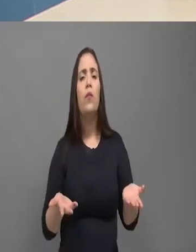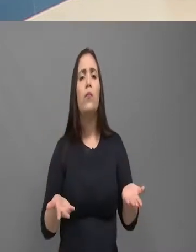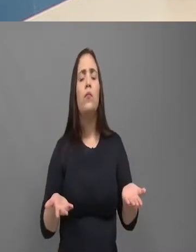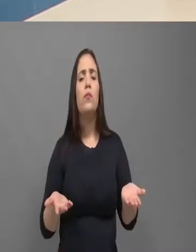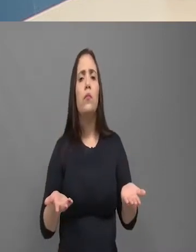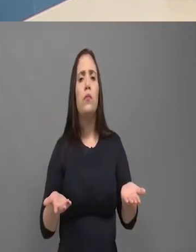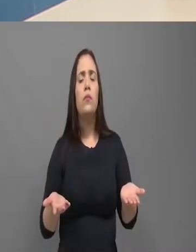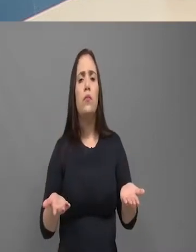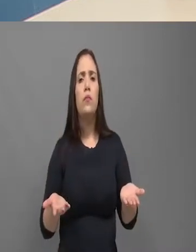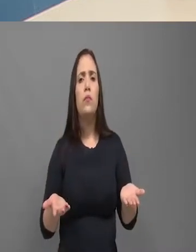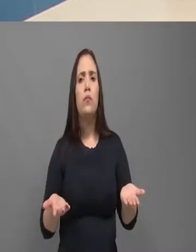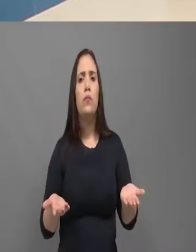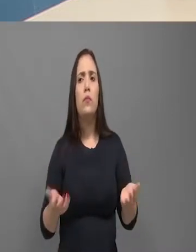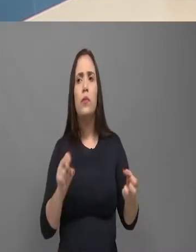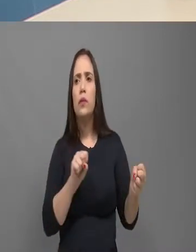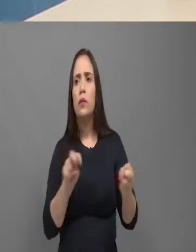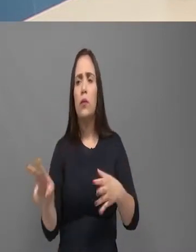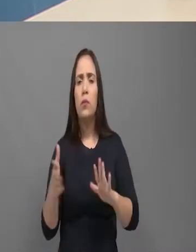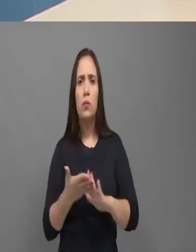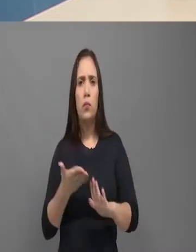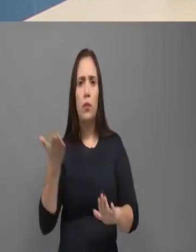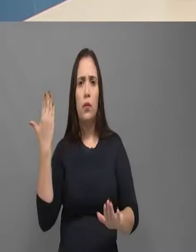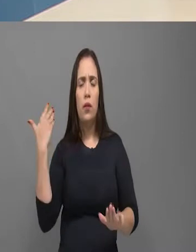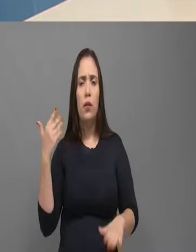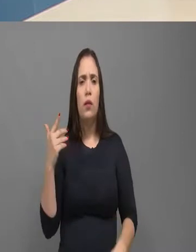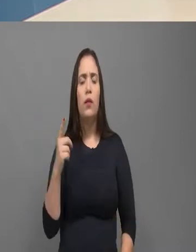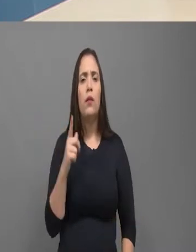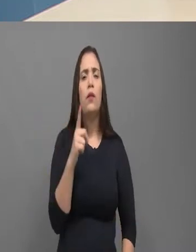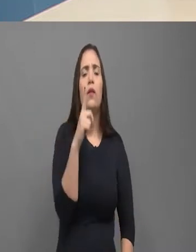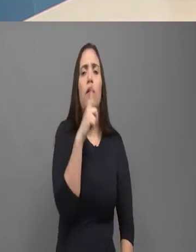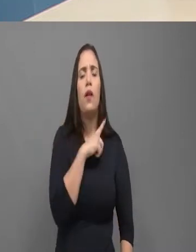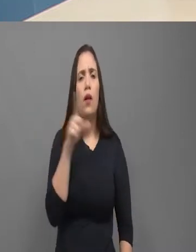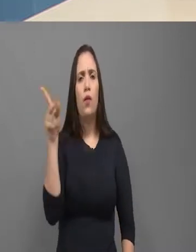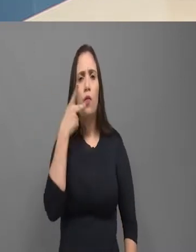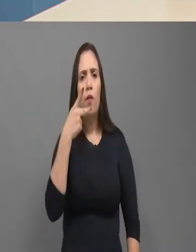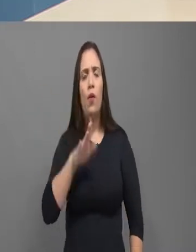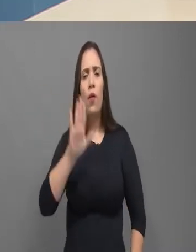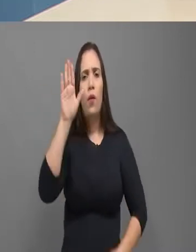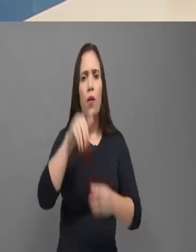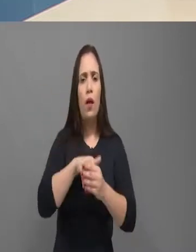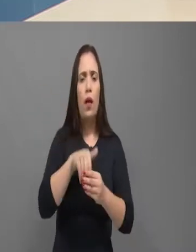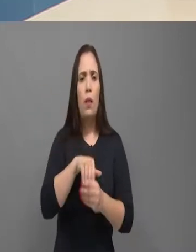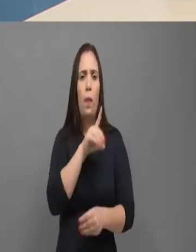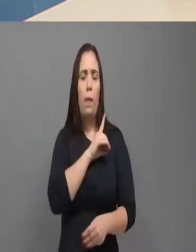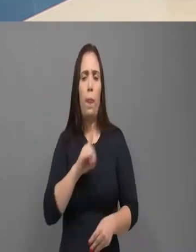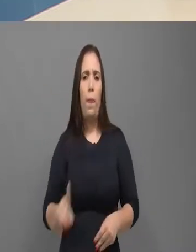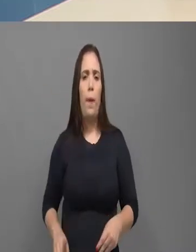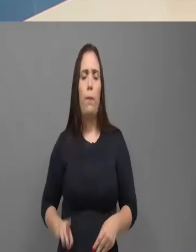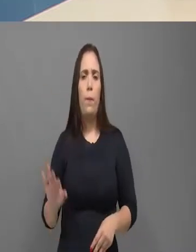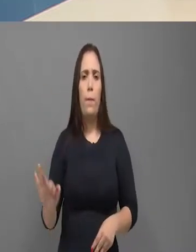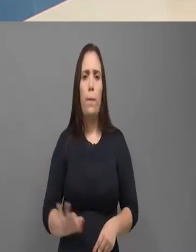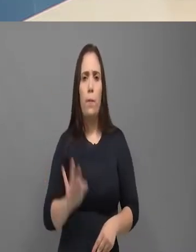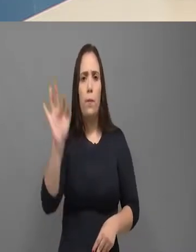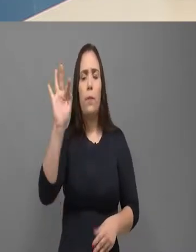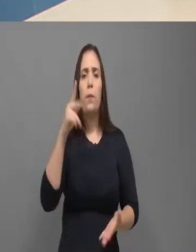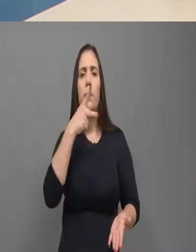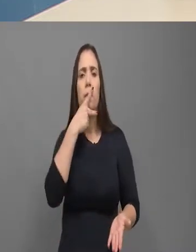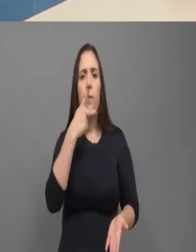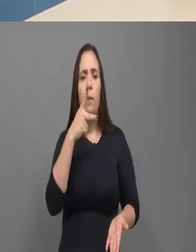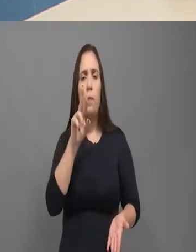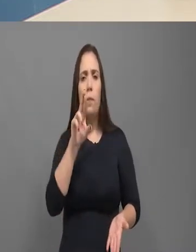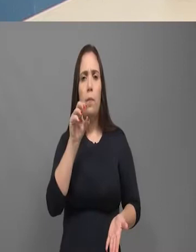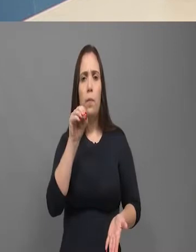Está na mão agora da Goraide Pereira. A Goraide Pereira é do arquitalista do governador. Não está mais na mão do ex-prefeito de Maracanã, Roberto